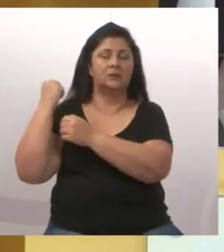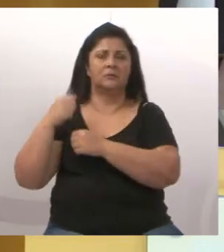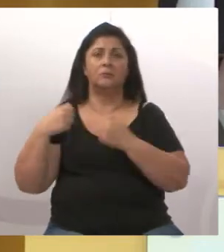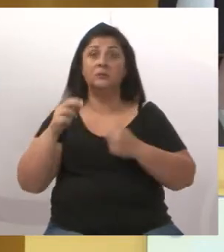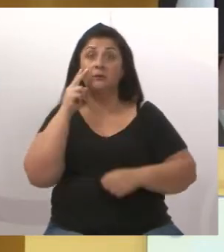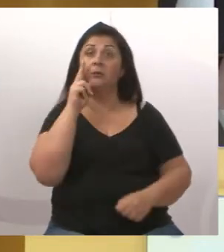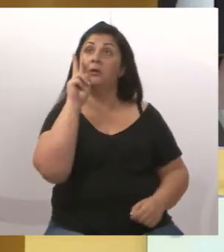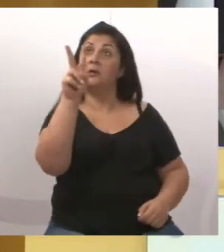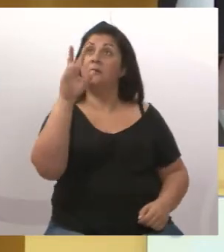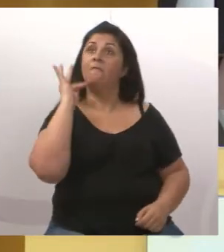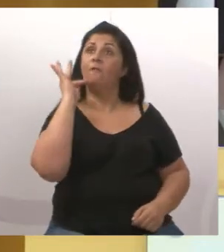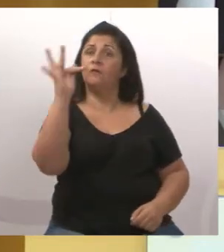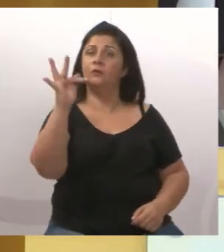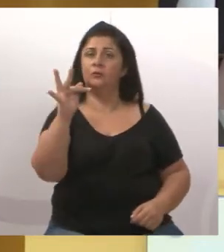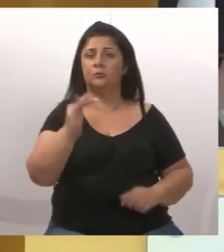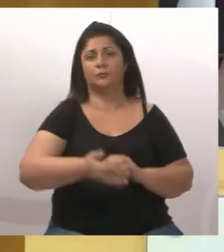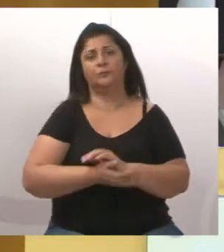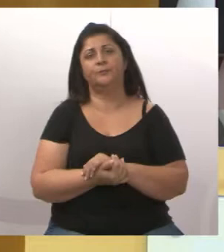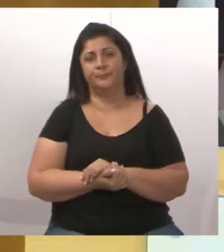frente, gente.